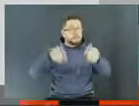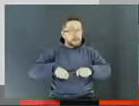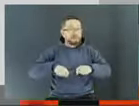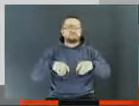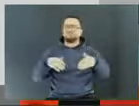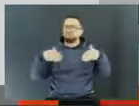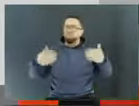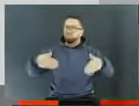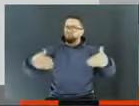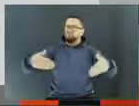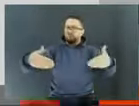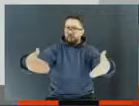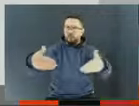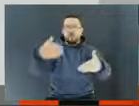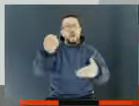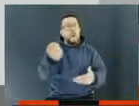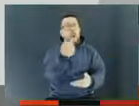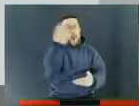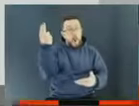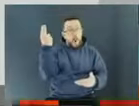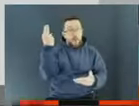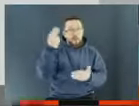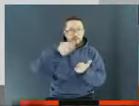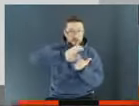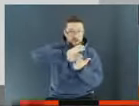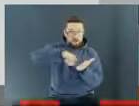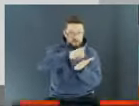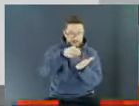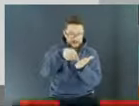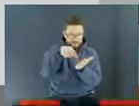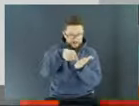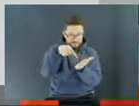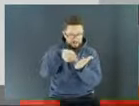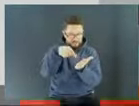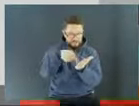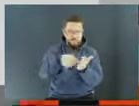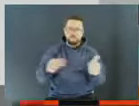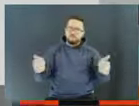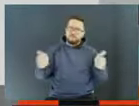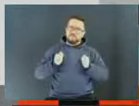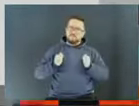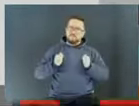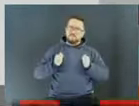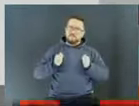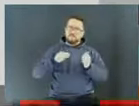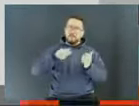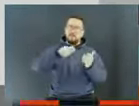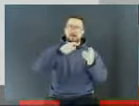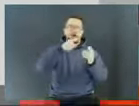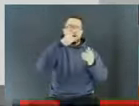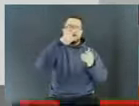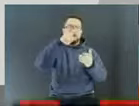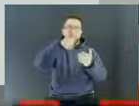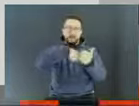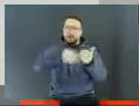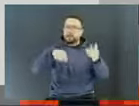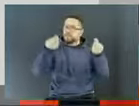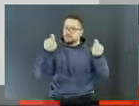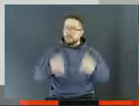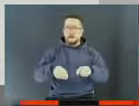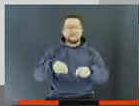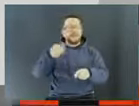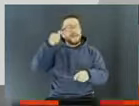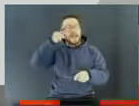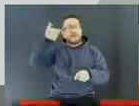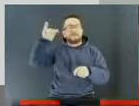ou basta rescindir um contrato e retirar seus pertences sem nenhum tipo de sanção. Por último, o e-commerce, que já vinha ganhando